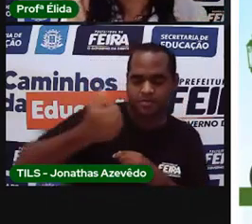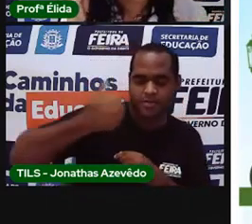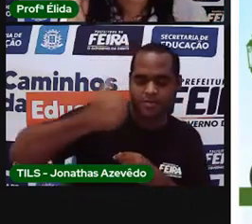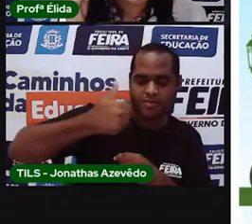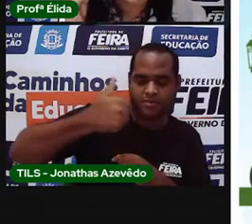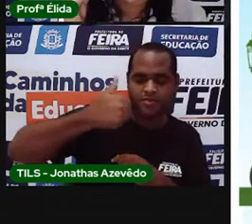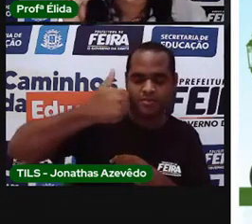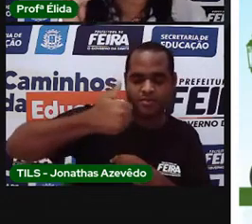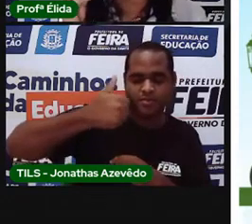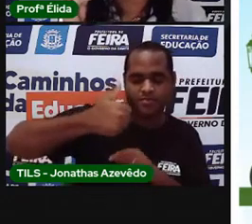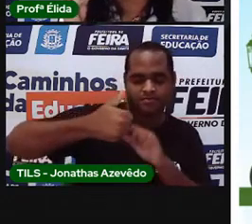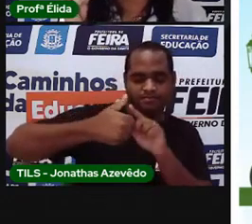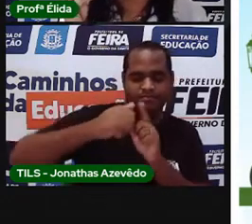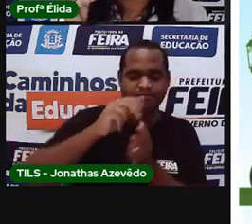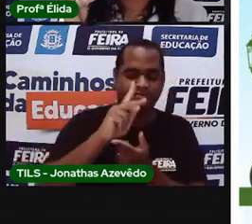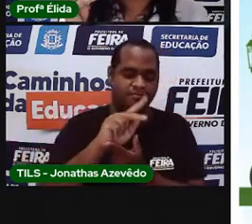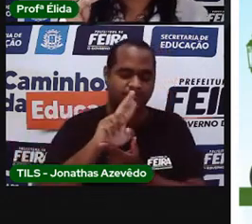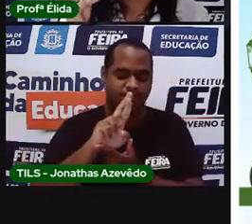Primeiro.